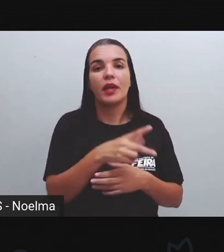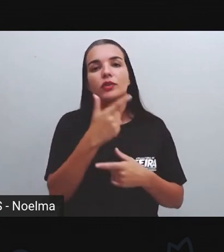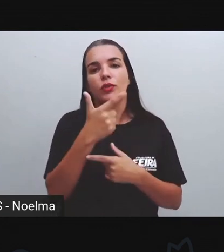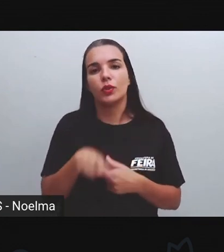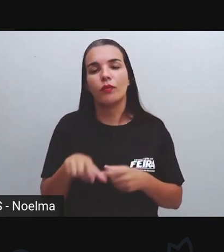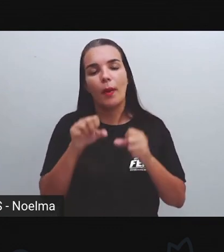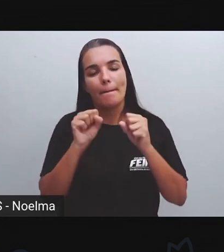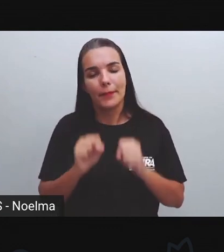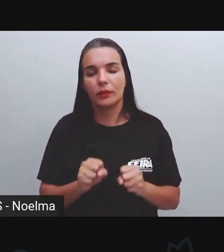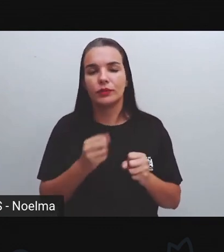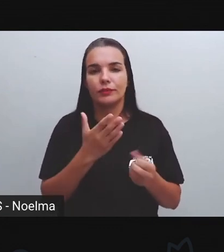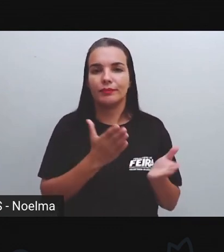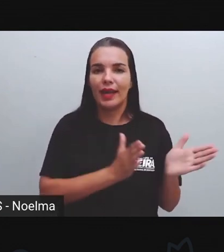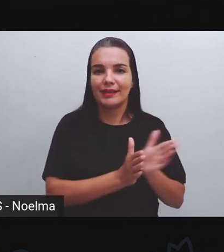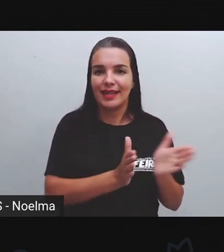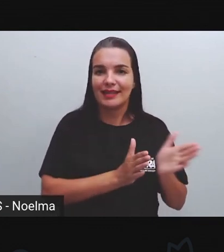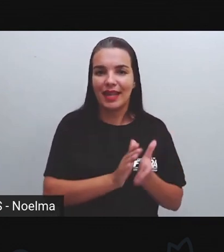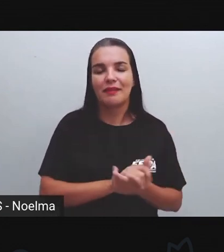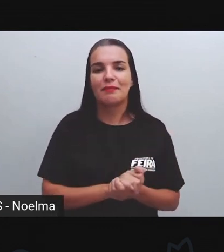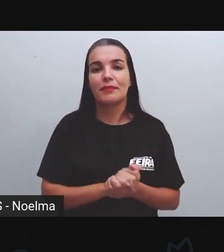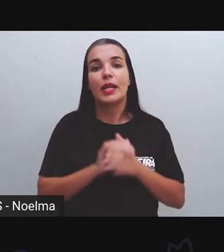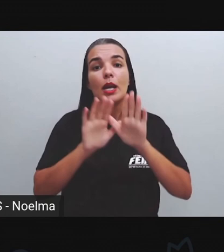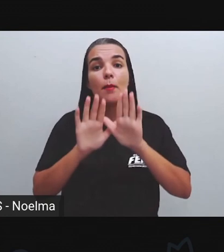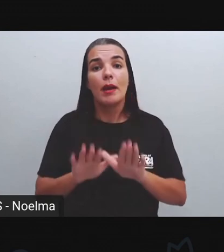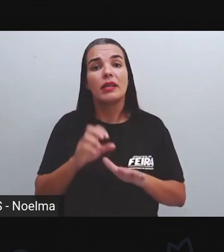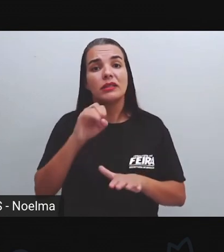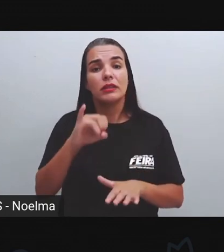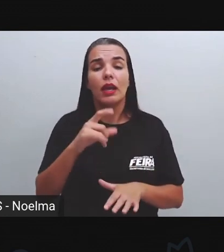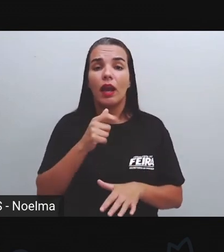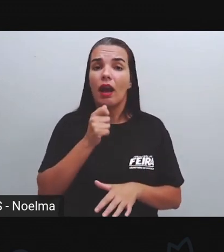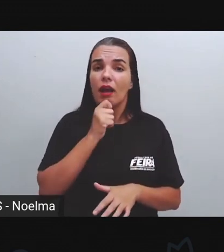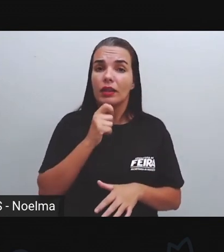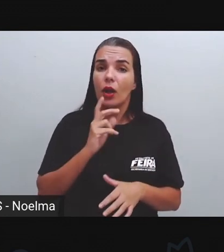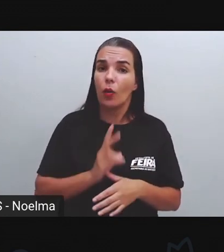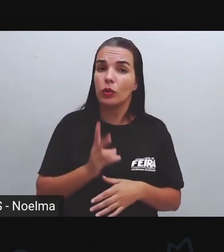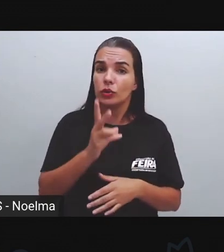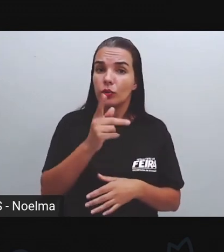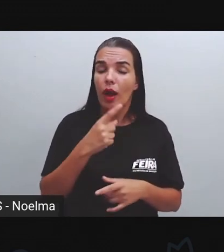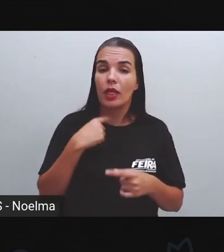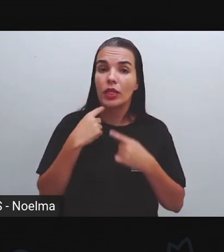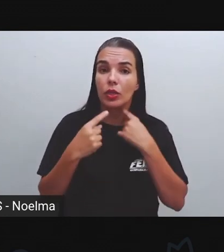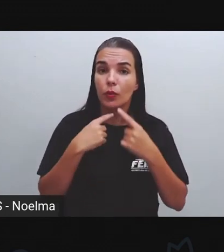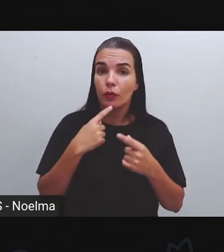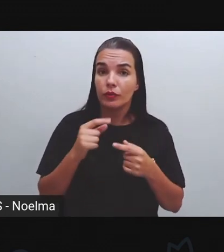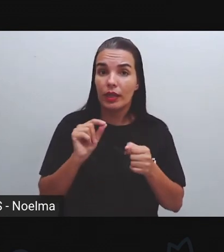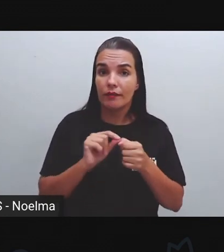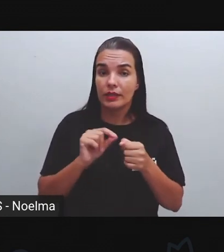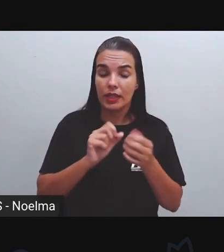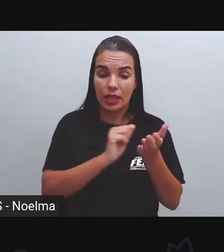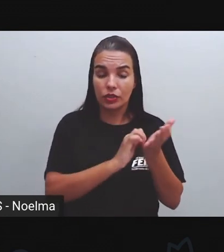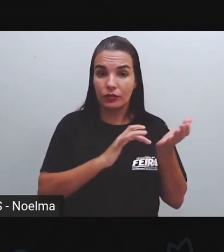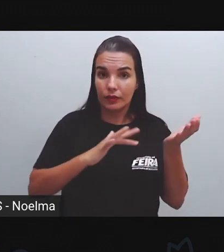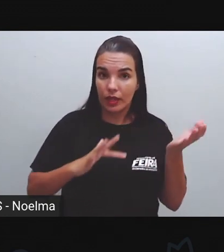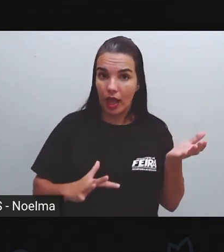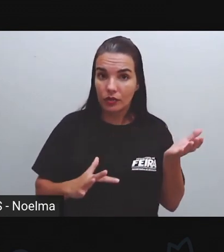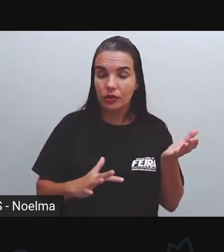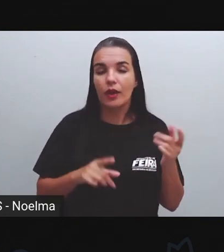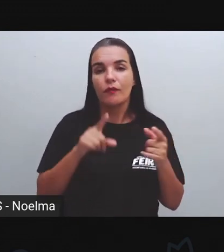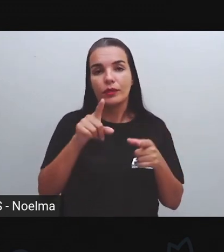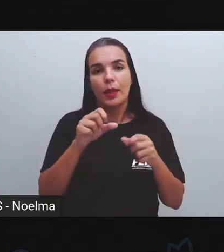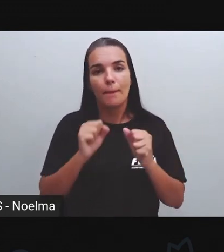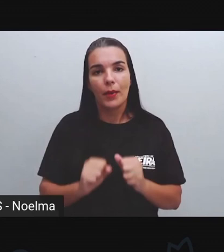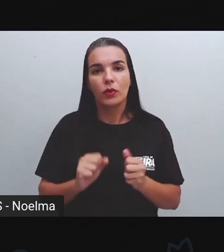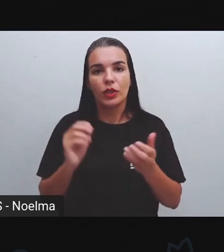podem estar fazendo isso. Mas, se mesmo assim, vocês sentirem dúvidas na realização da sua atividade, após assistir o vídeo,